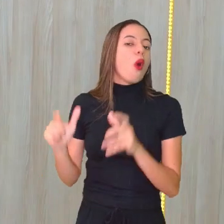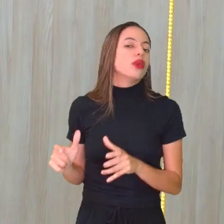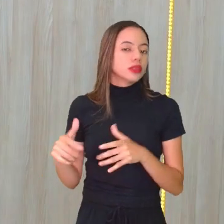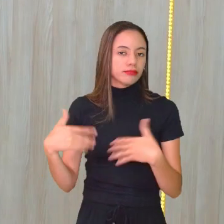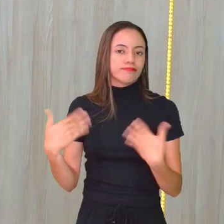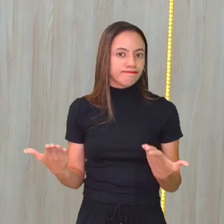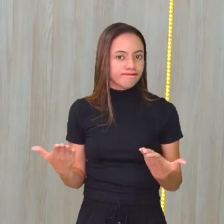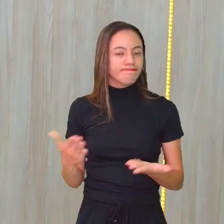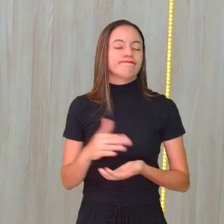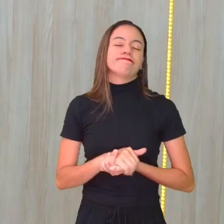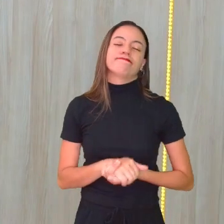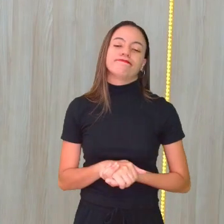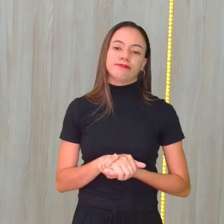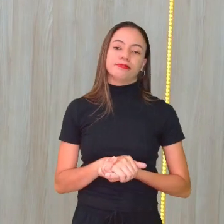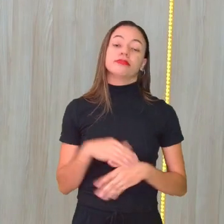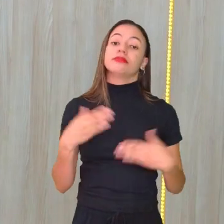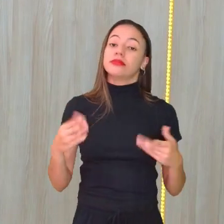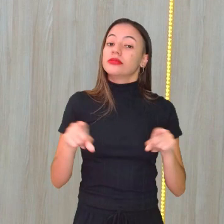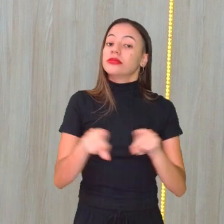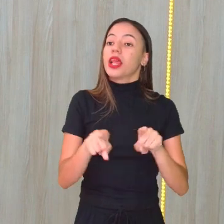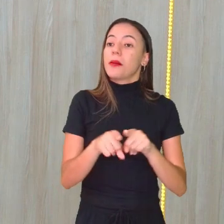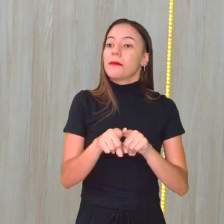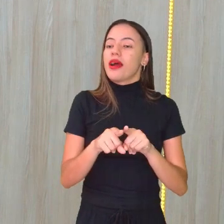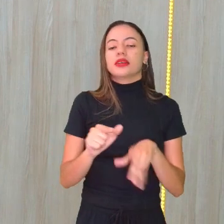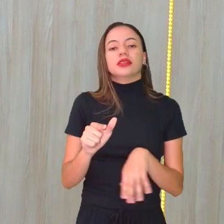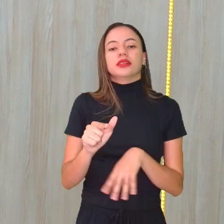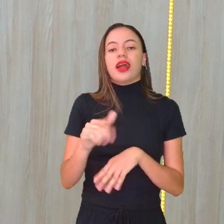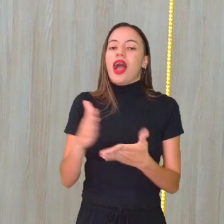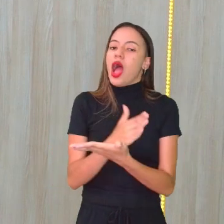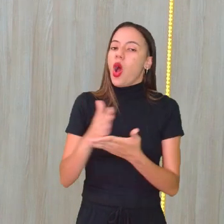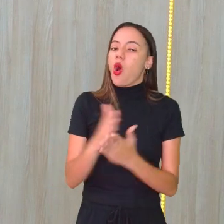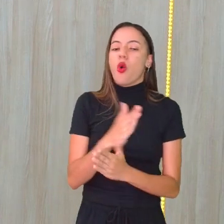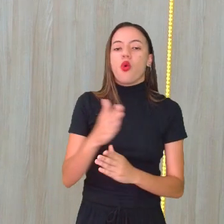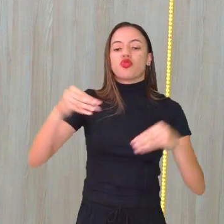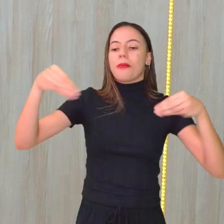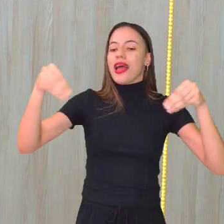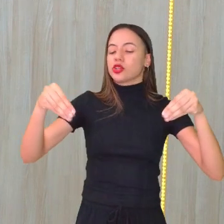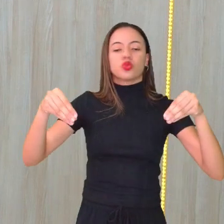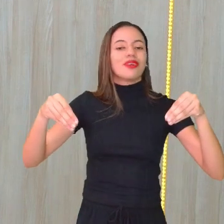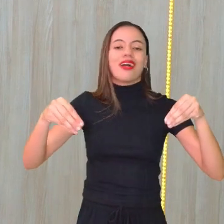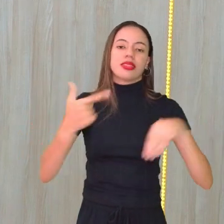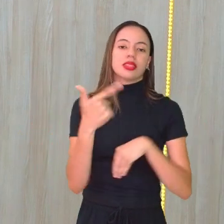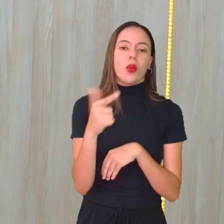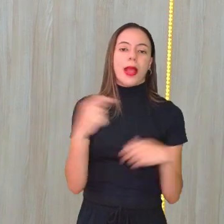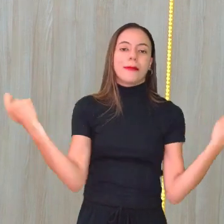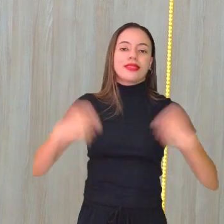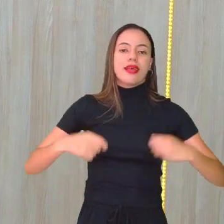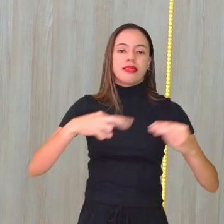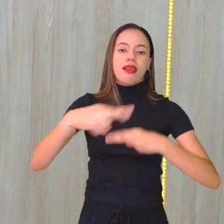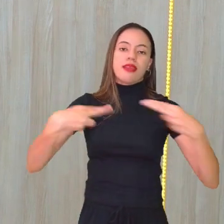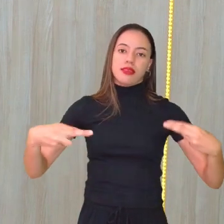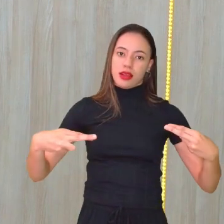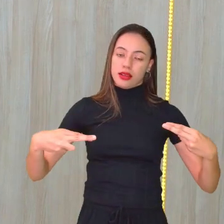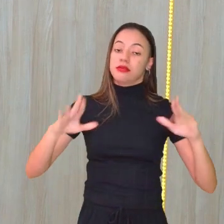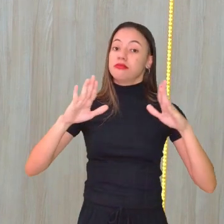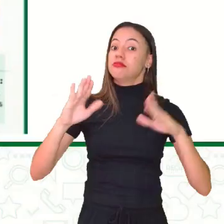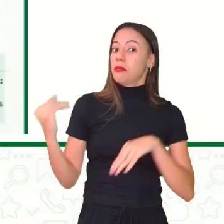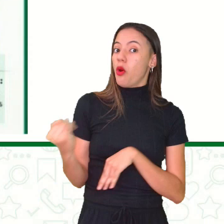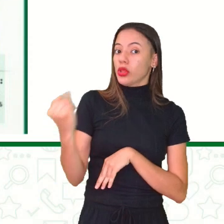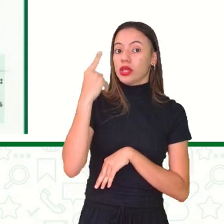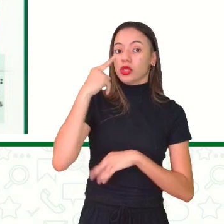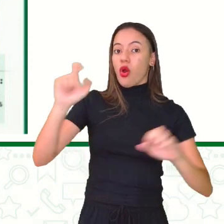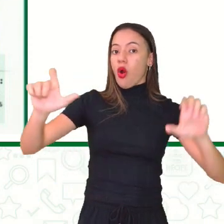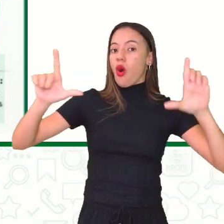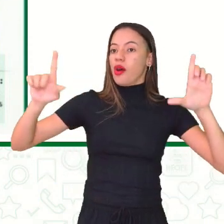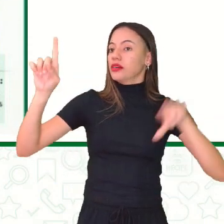E também, não se recicla. Alguns plásticos não se reciclam. E é importante que a gente foque aí na tela